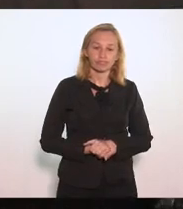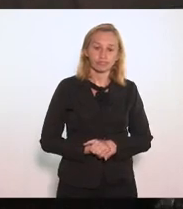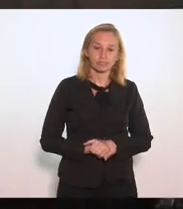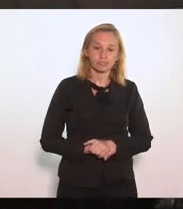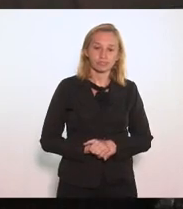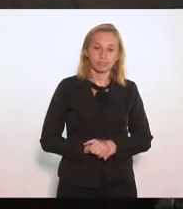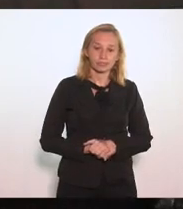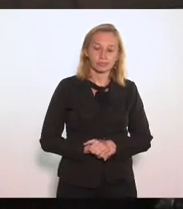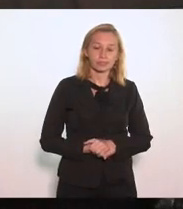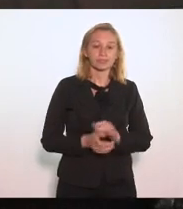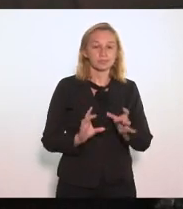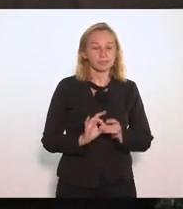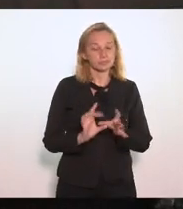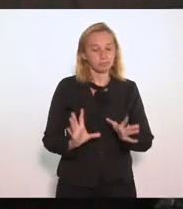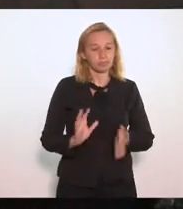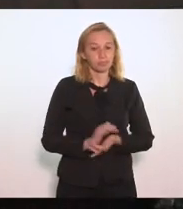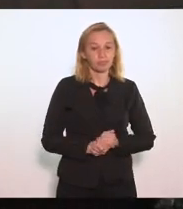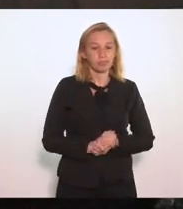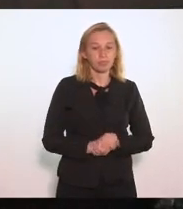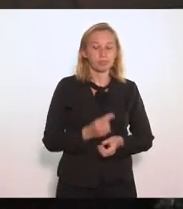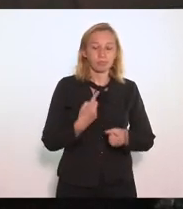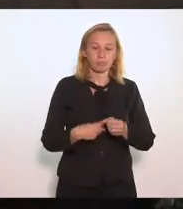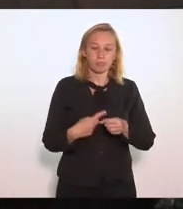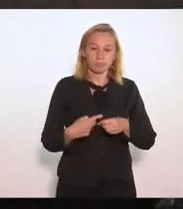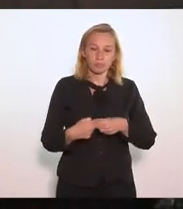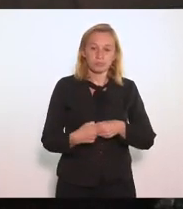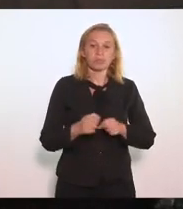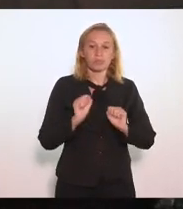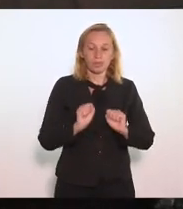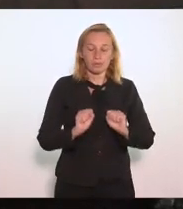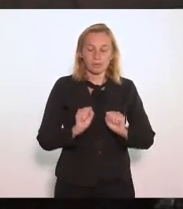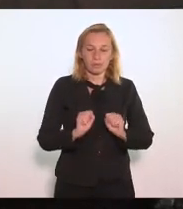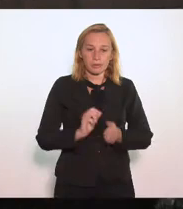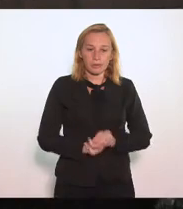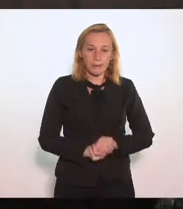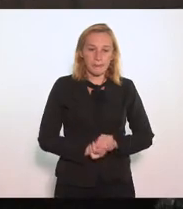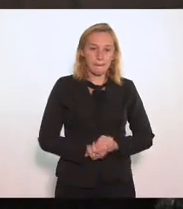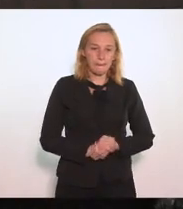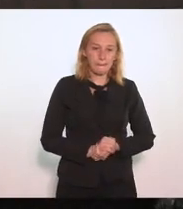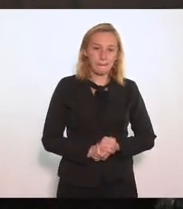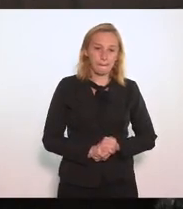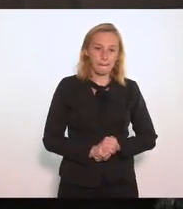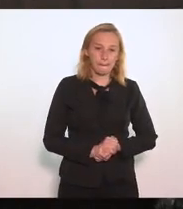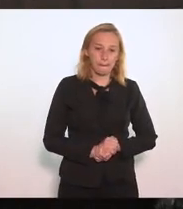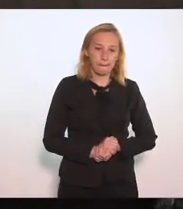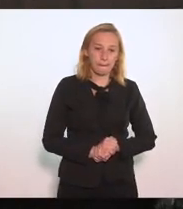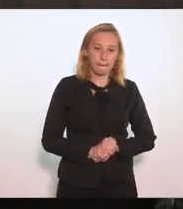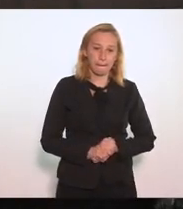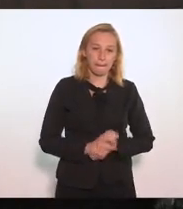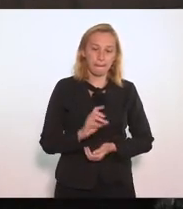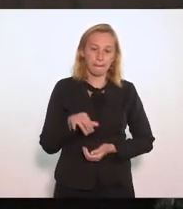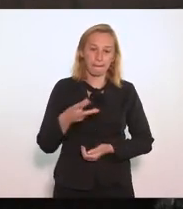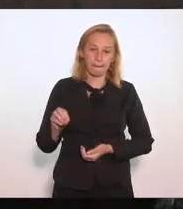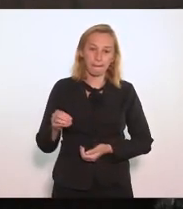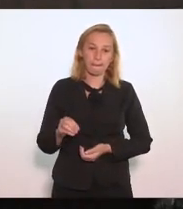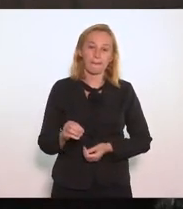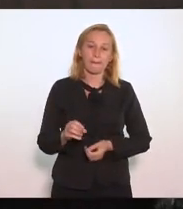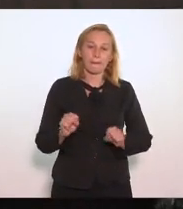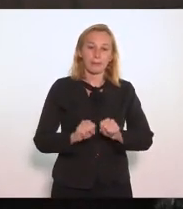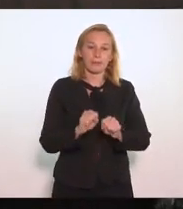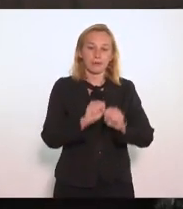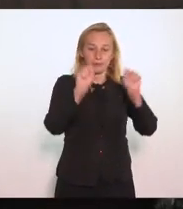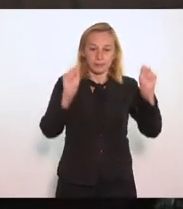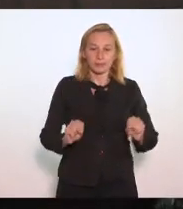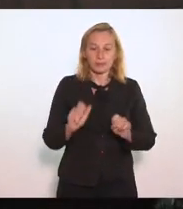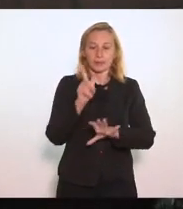Que permitiu Que o município Pudesse fazer A concessão Do seu sistema De água De esgoto